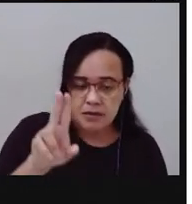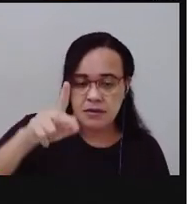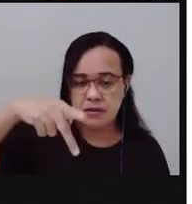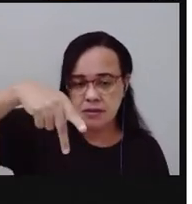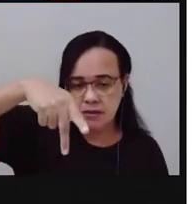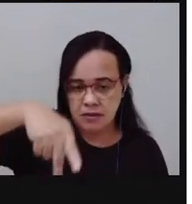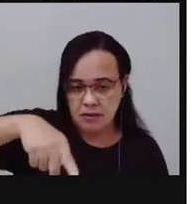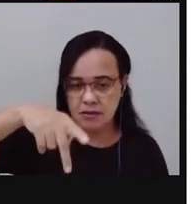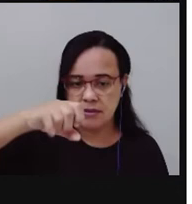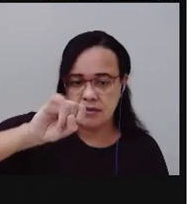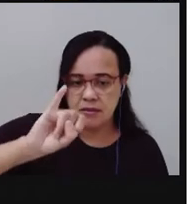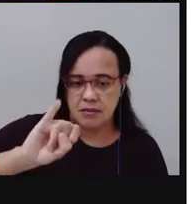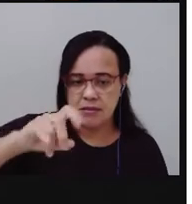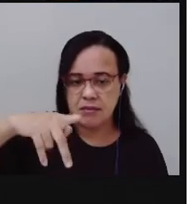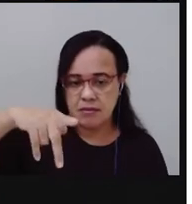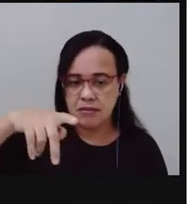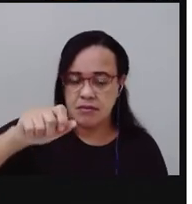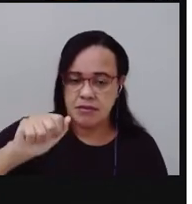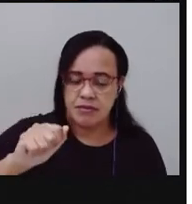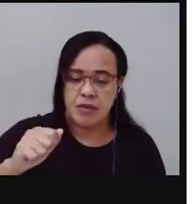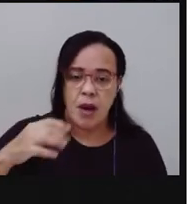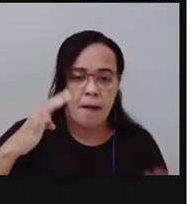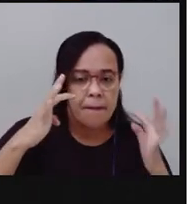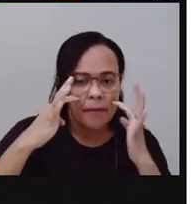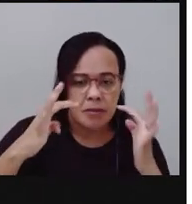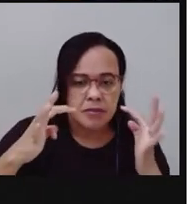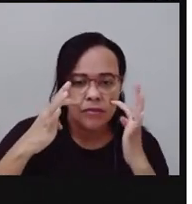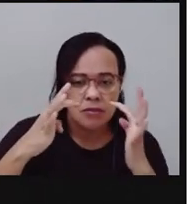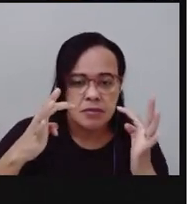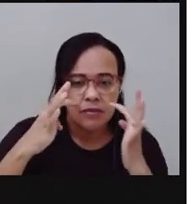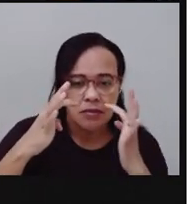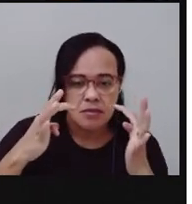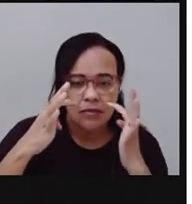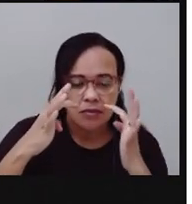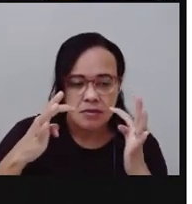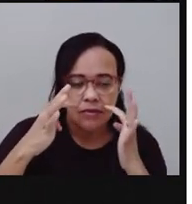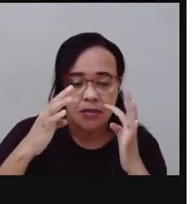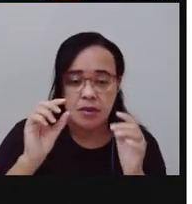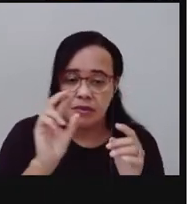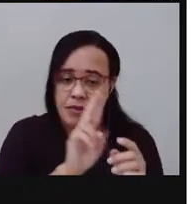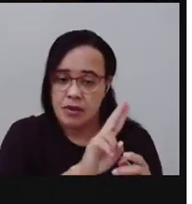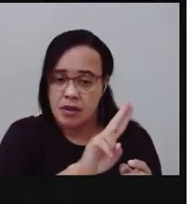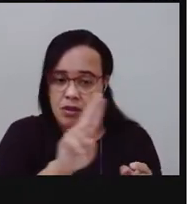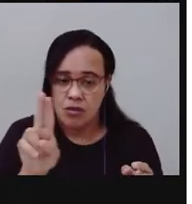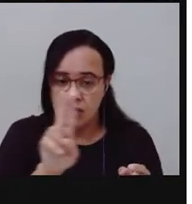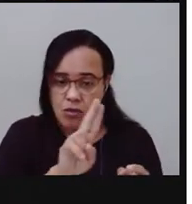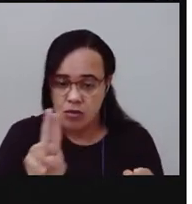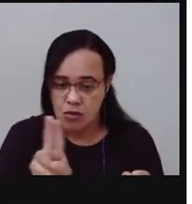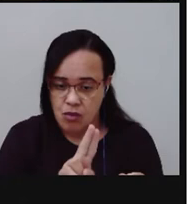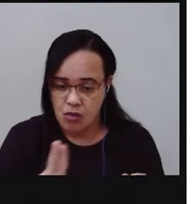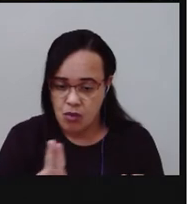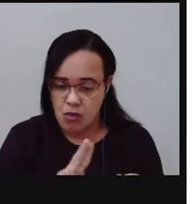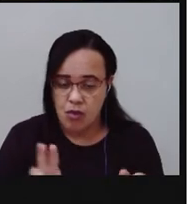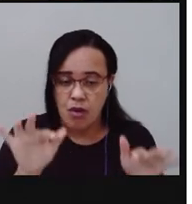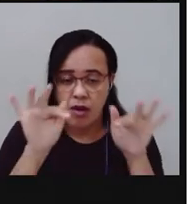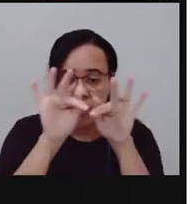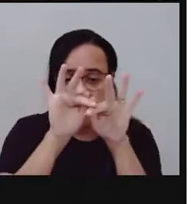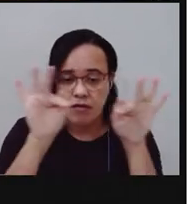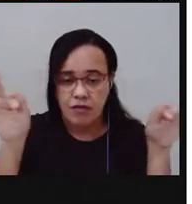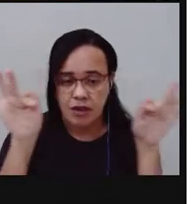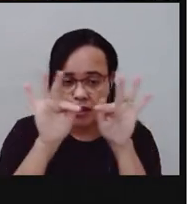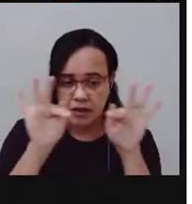Observem que na lista é um elemento, uma frase, uma palavra embaixo da outra.